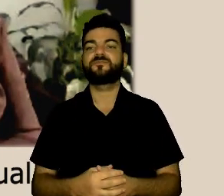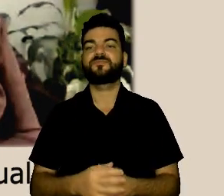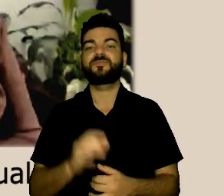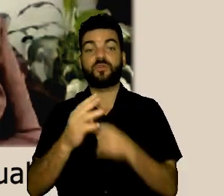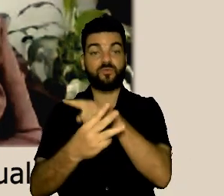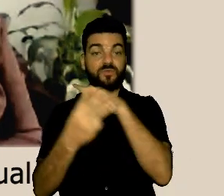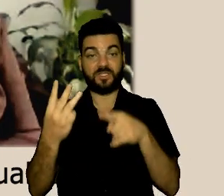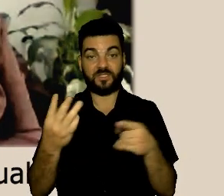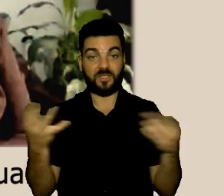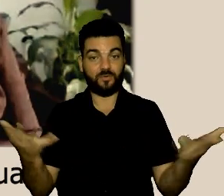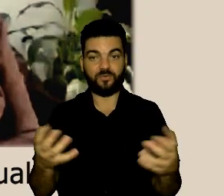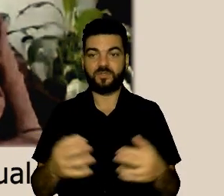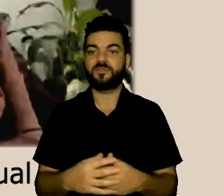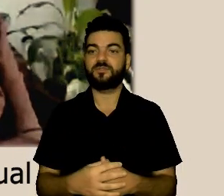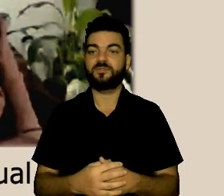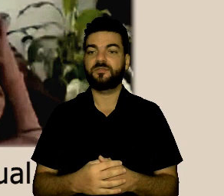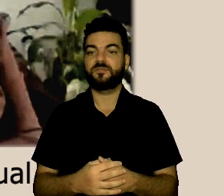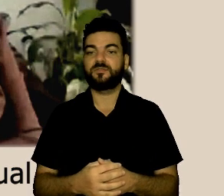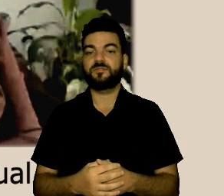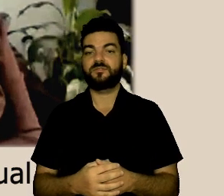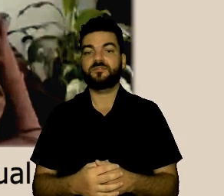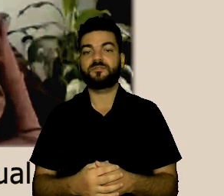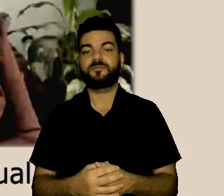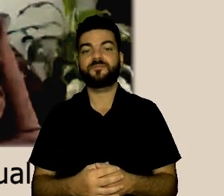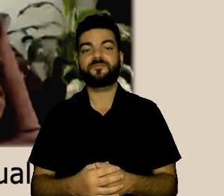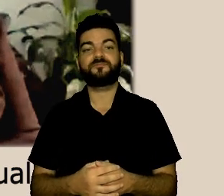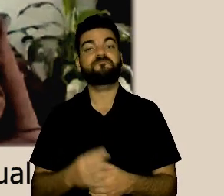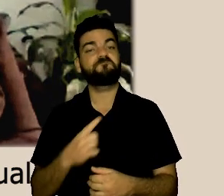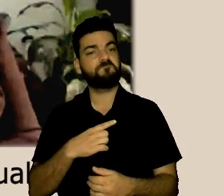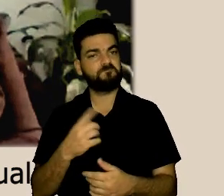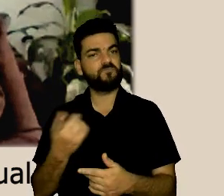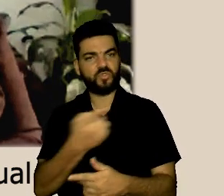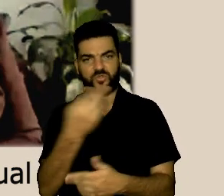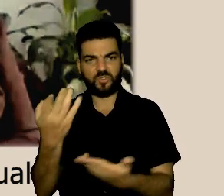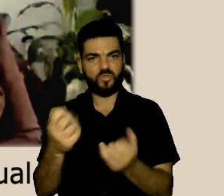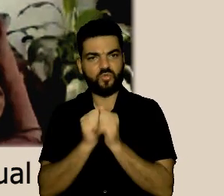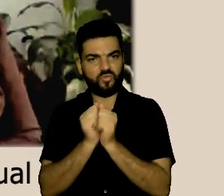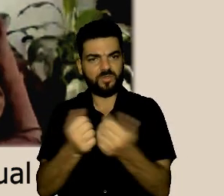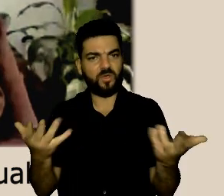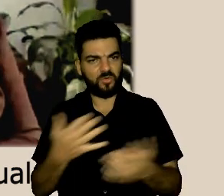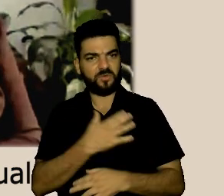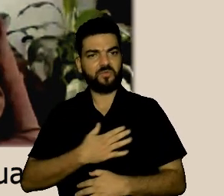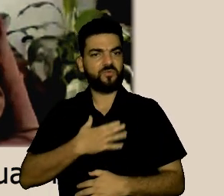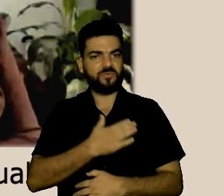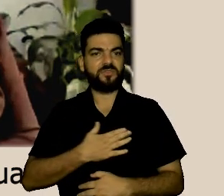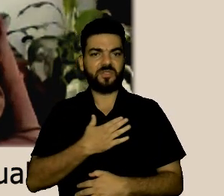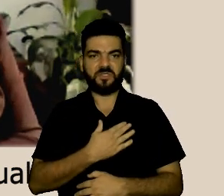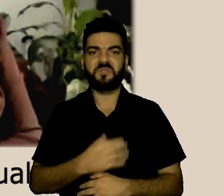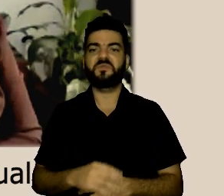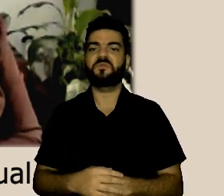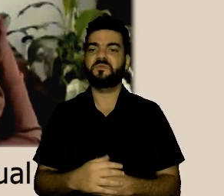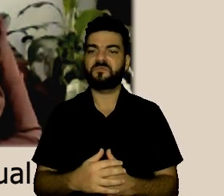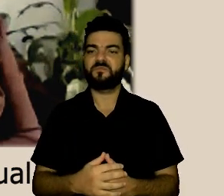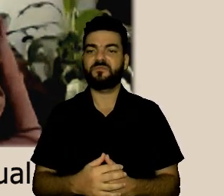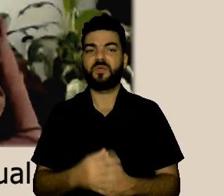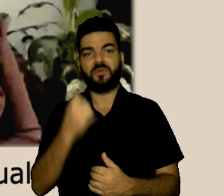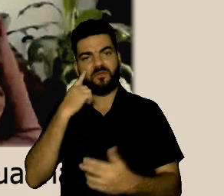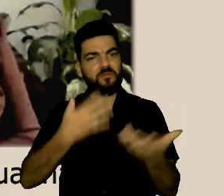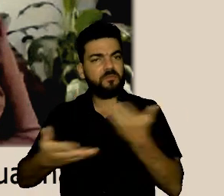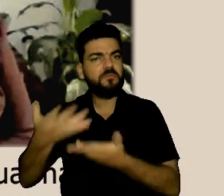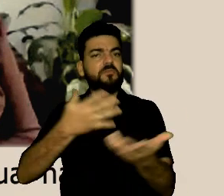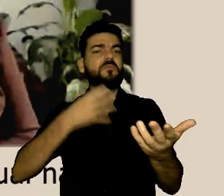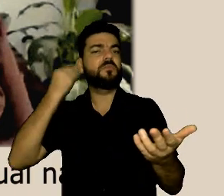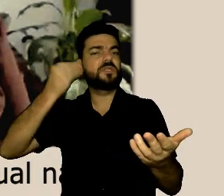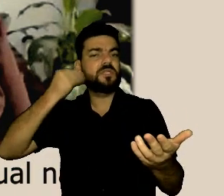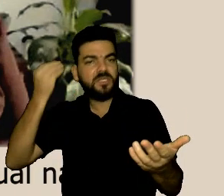conosco para tratar desses temas, para compartilhar os seus saberes e nos orientarem